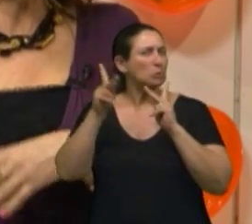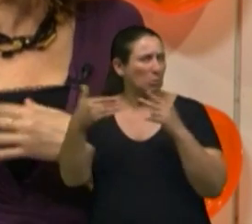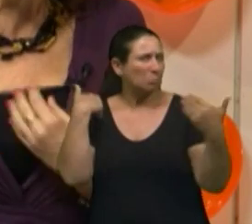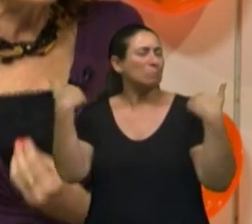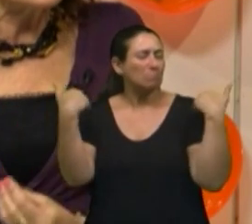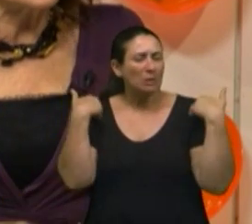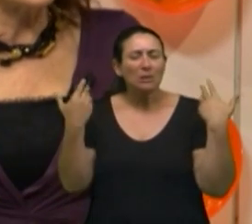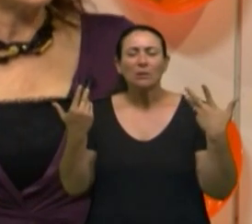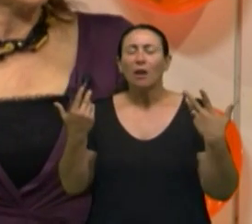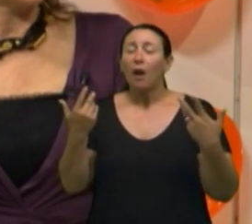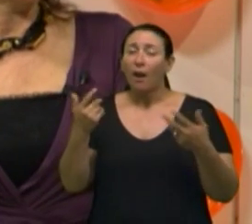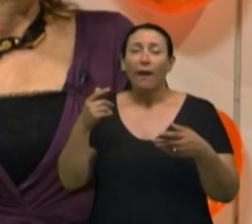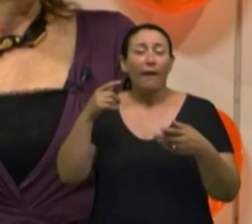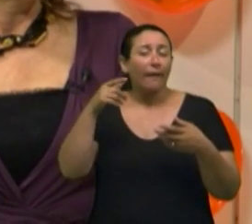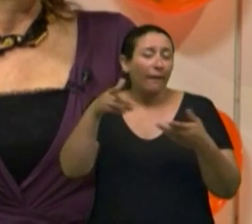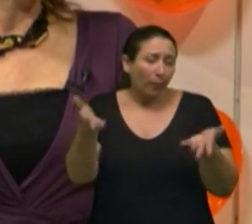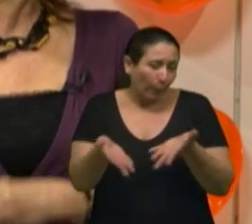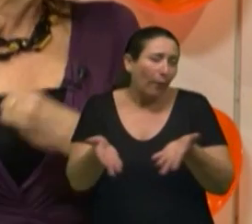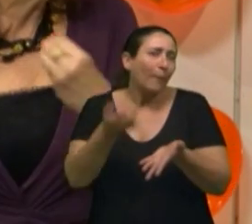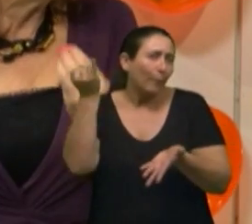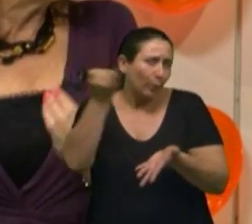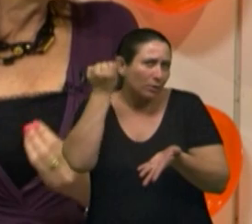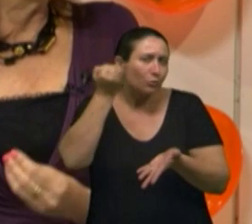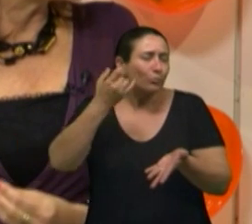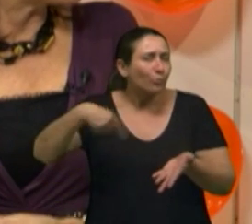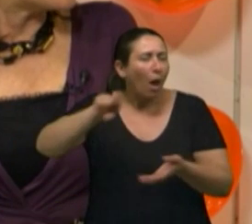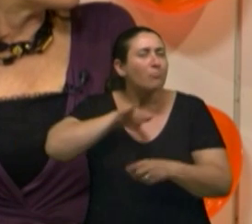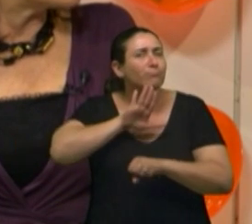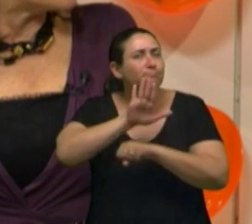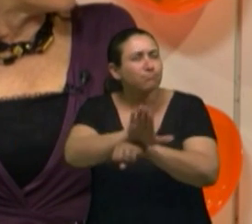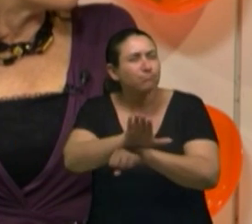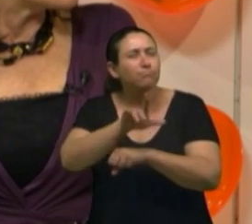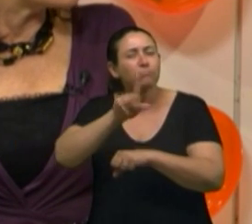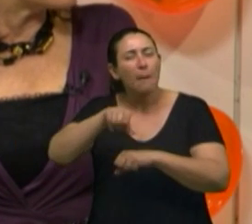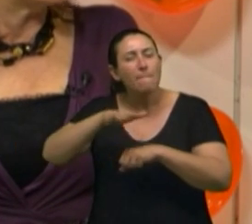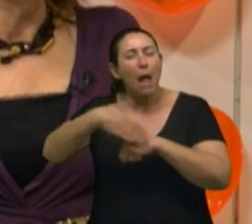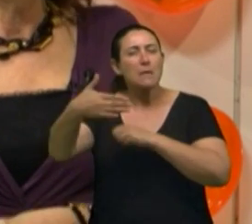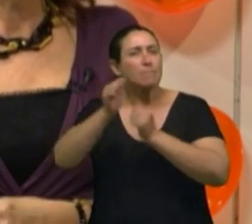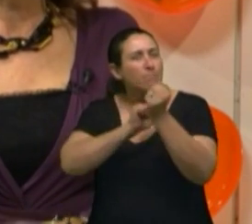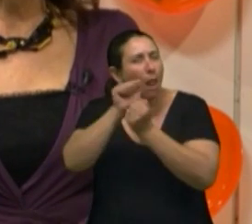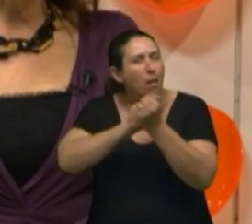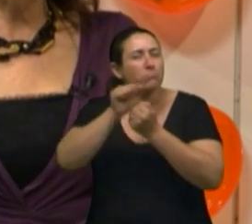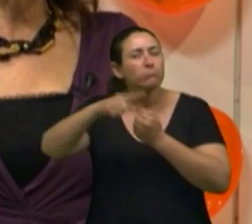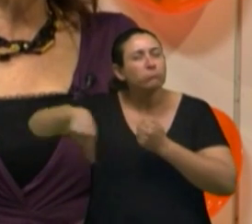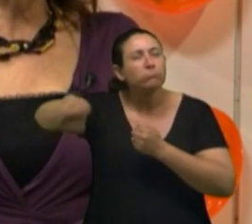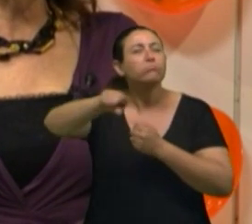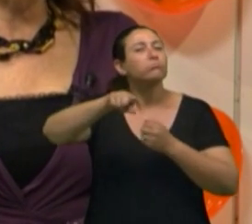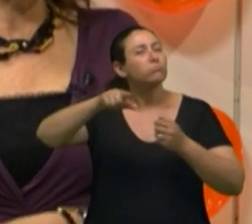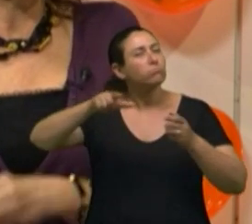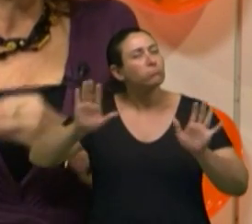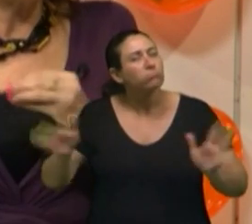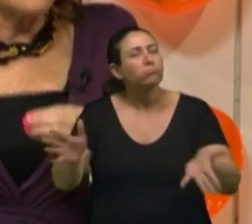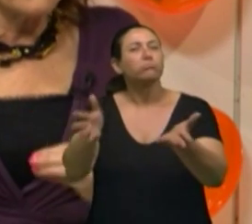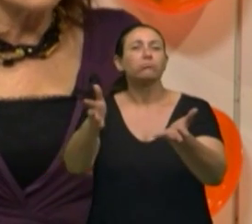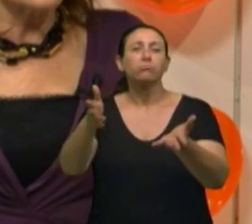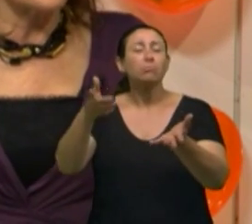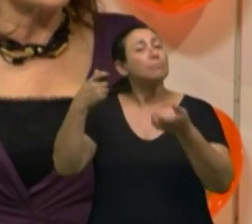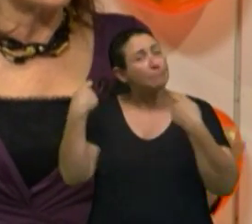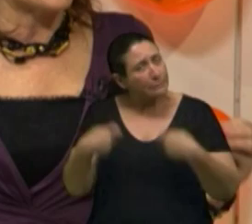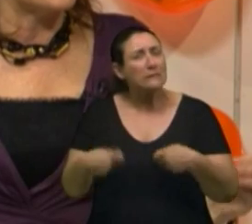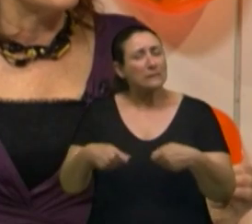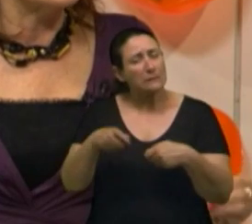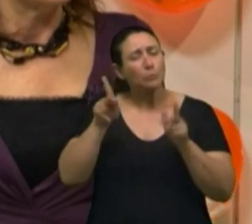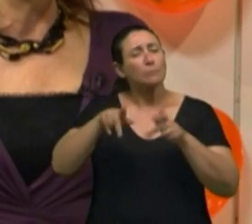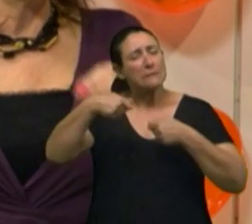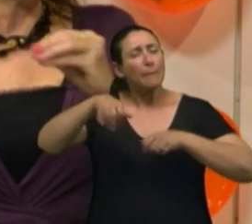Então, é importante a gente estar contribuindo com as demais empresas, né, nesse sentido. As pessoas têm que